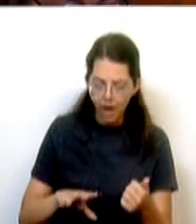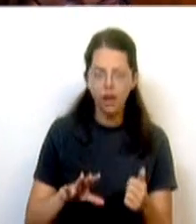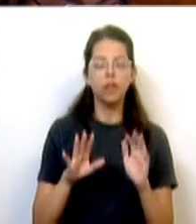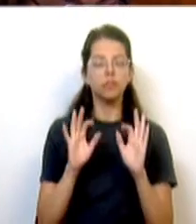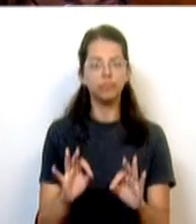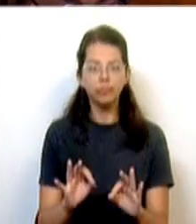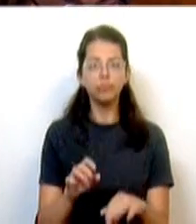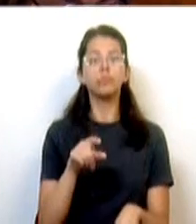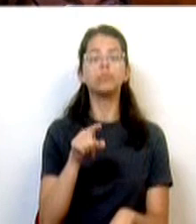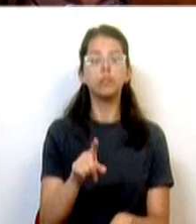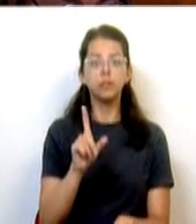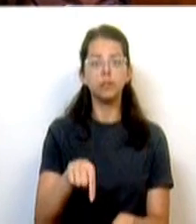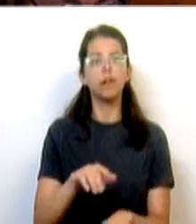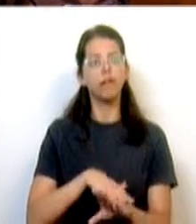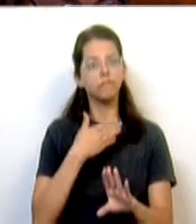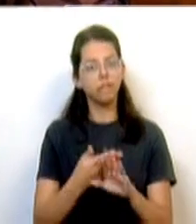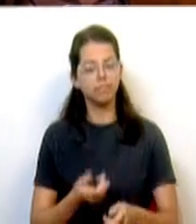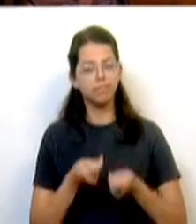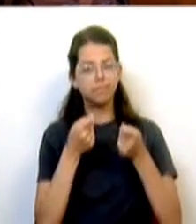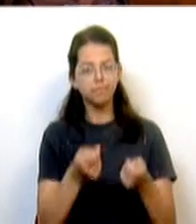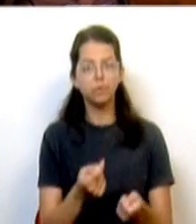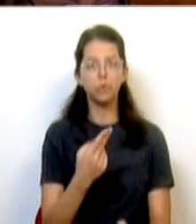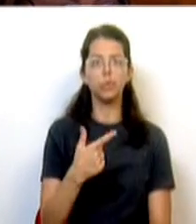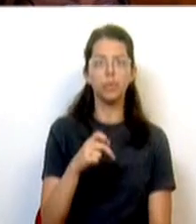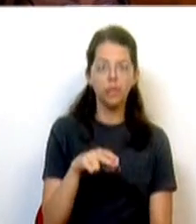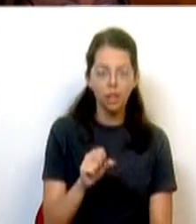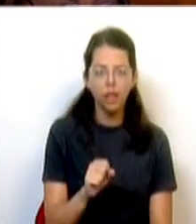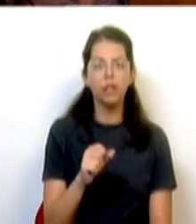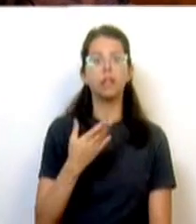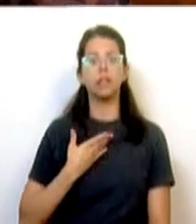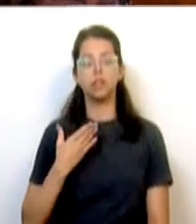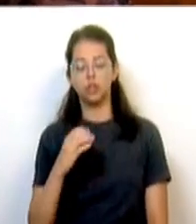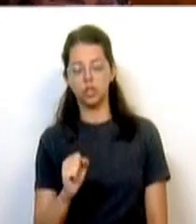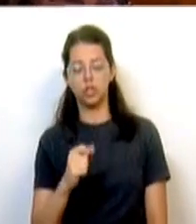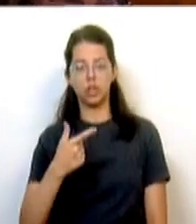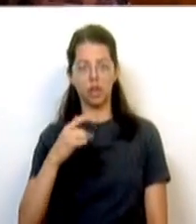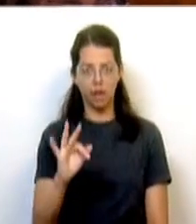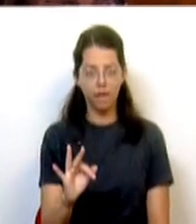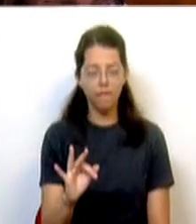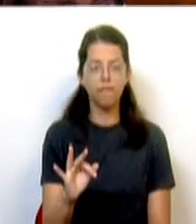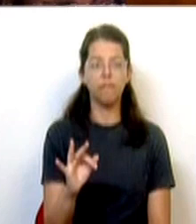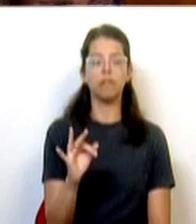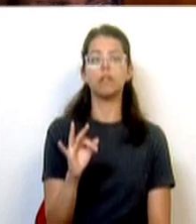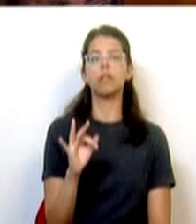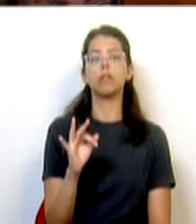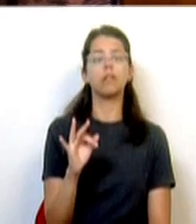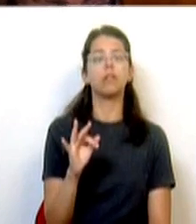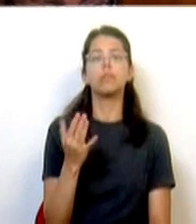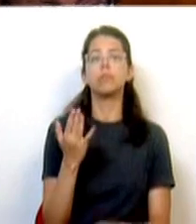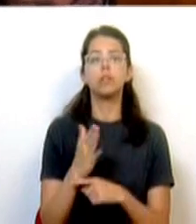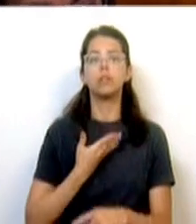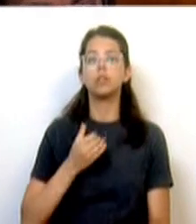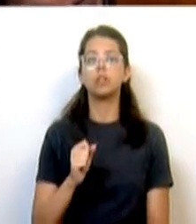nos reforços, quer da UTAM, quer da própria DGTF, com, por exemplo, ao nível da